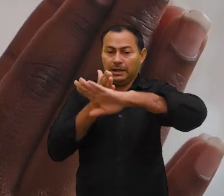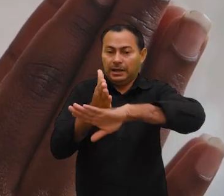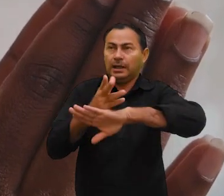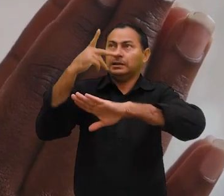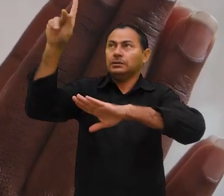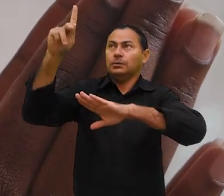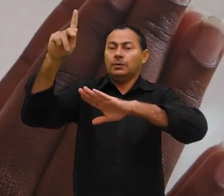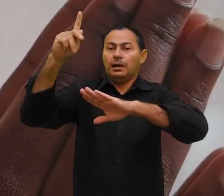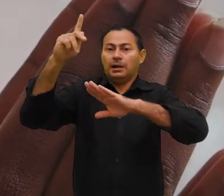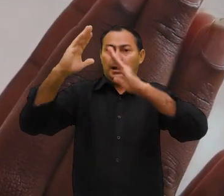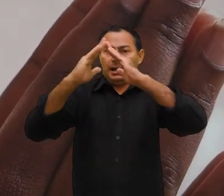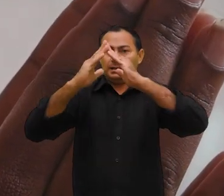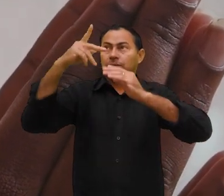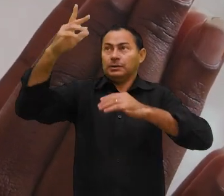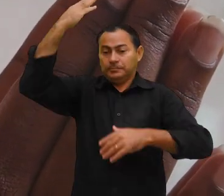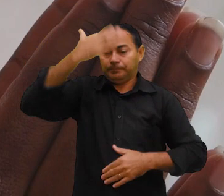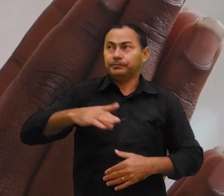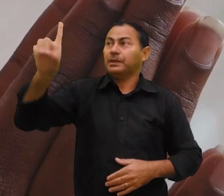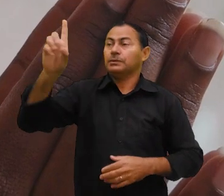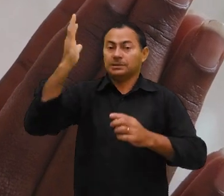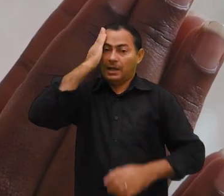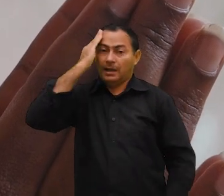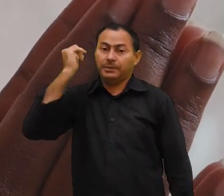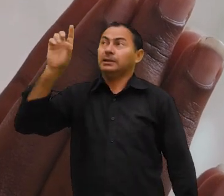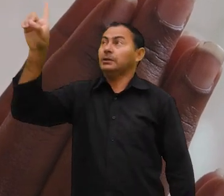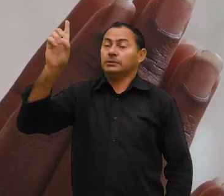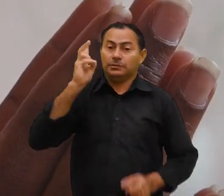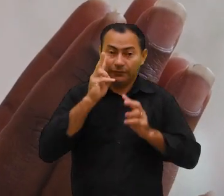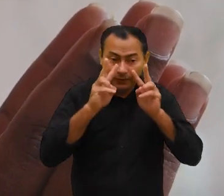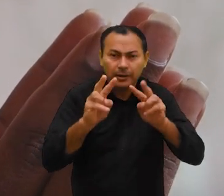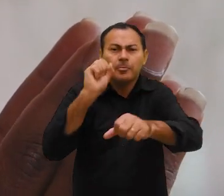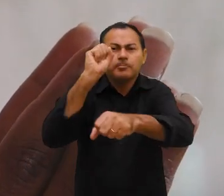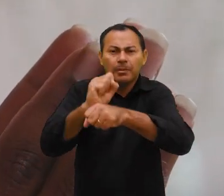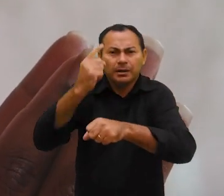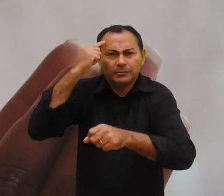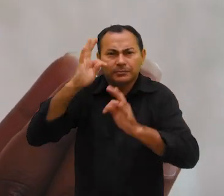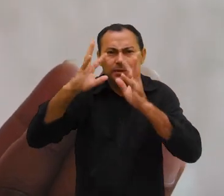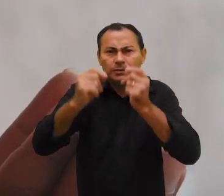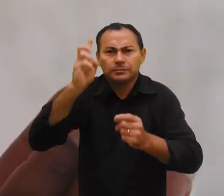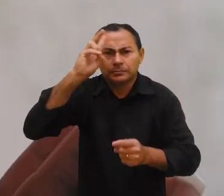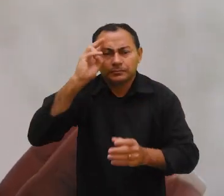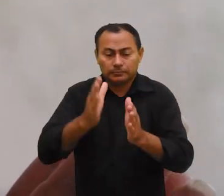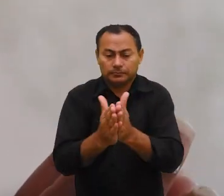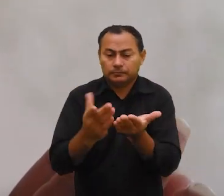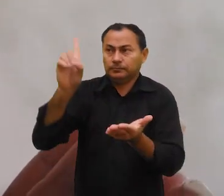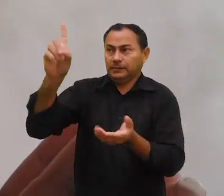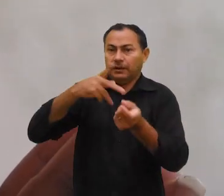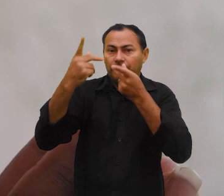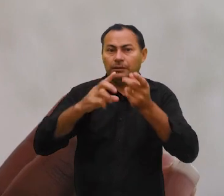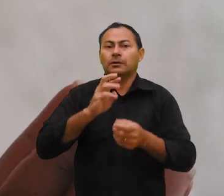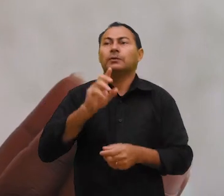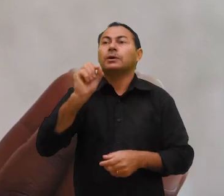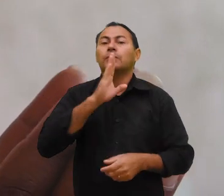que entra na sua divina presença, Deus sabe e Deus vê. Pare para pensar em todas as histórias da Bíblia que